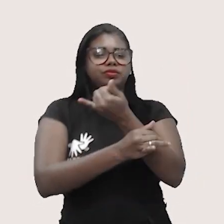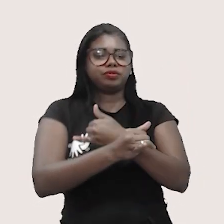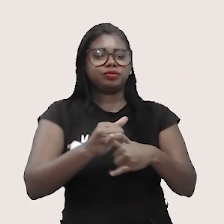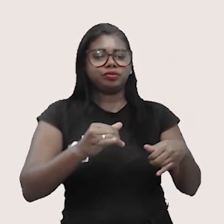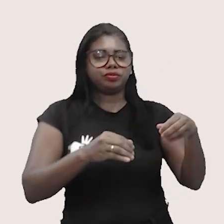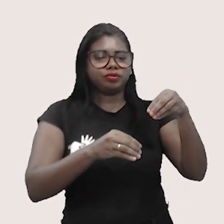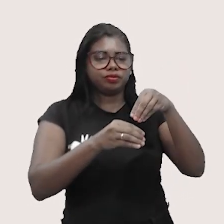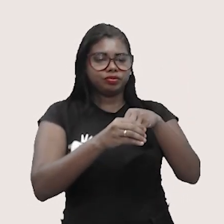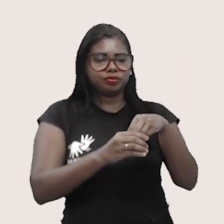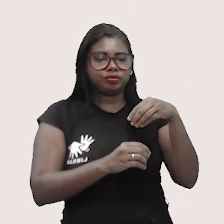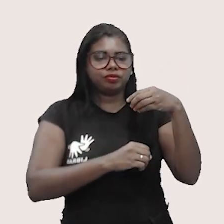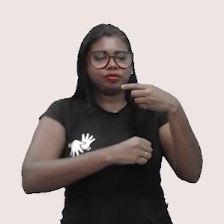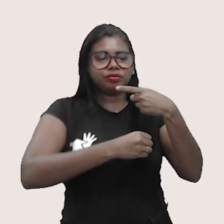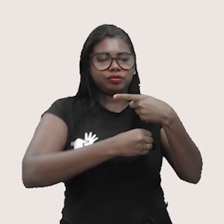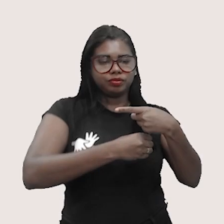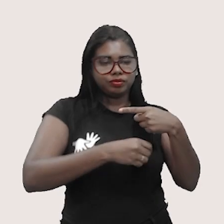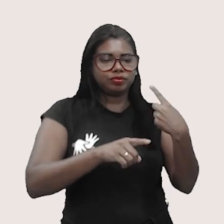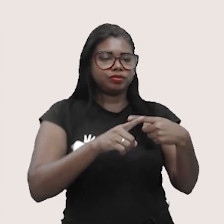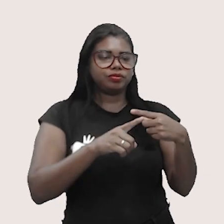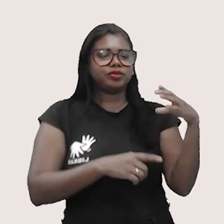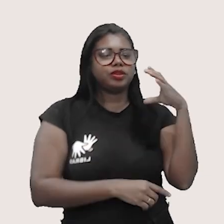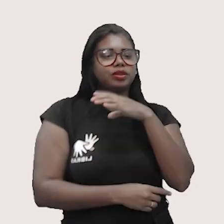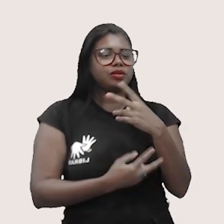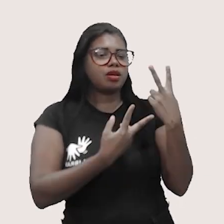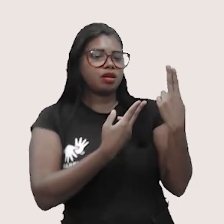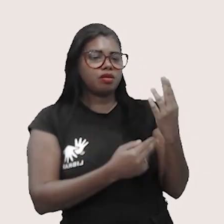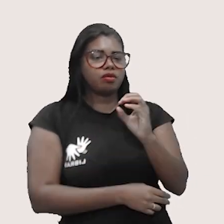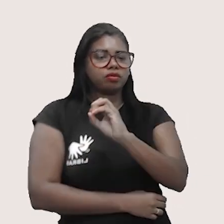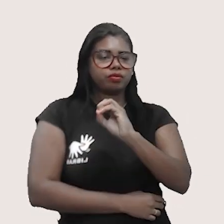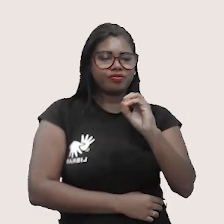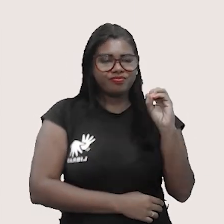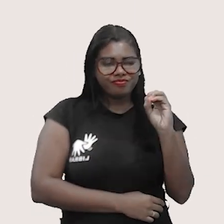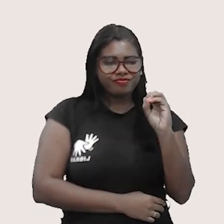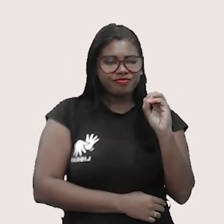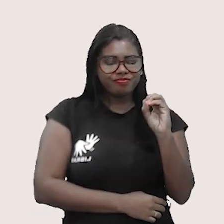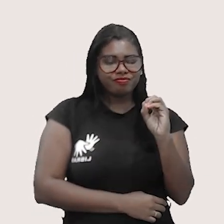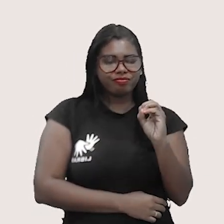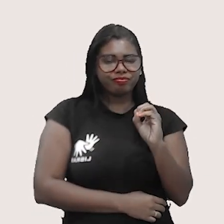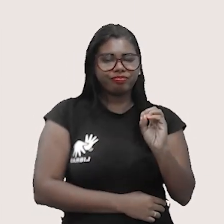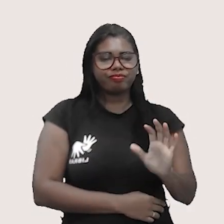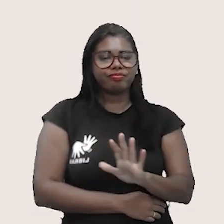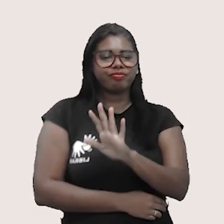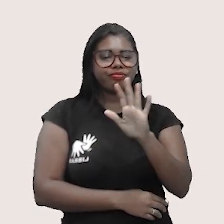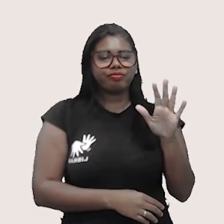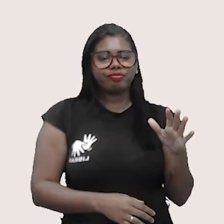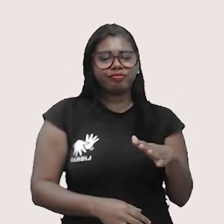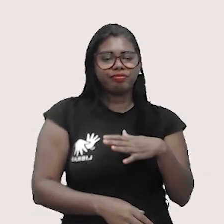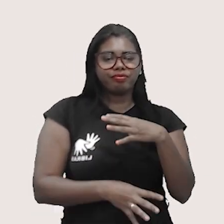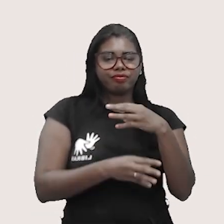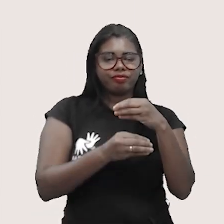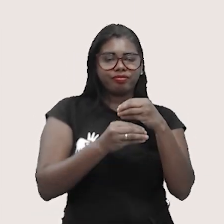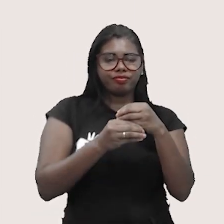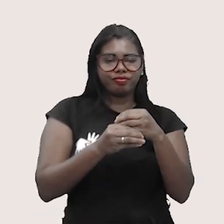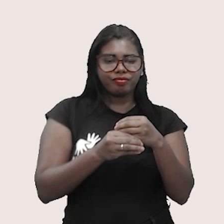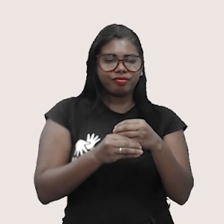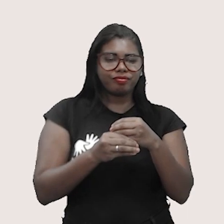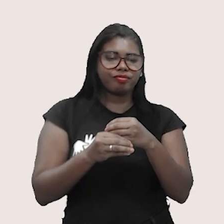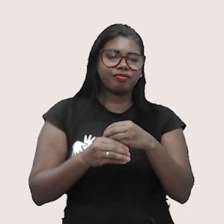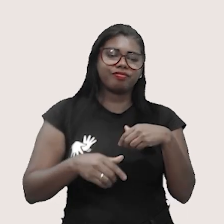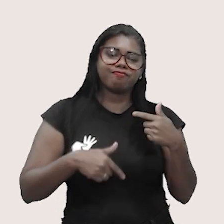porque o calor é igual a zero. Dessa maneira, nós geramos a unificação desses processos, no qual